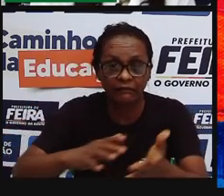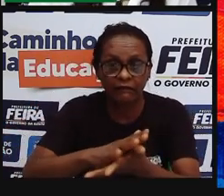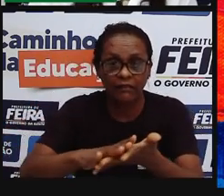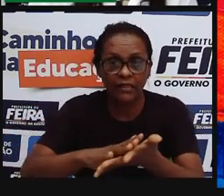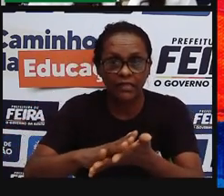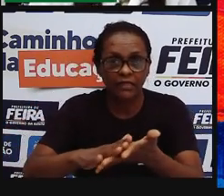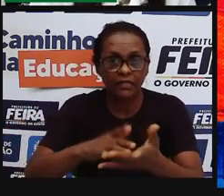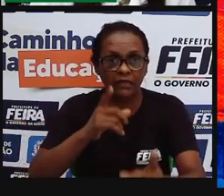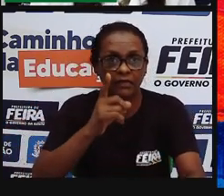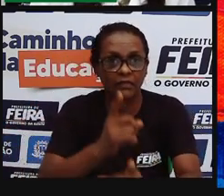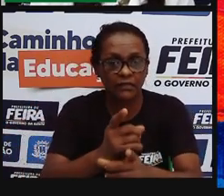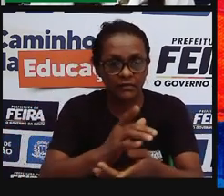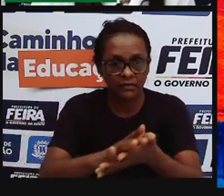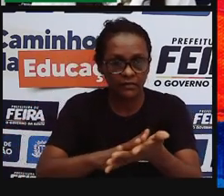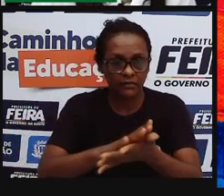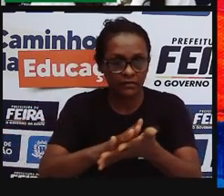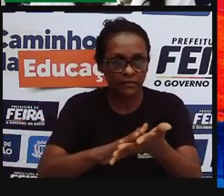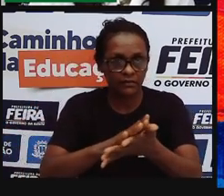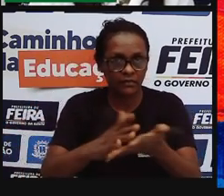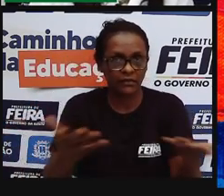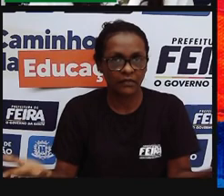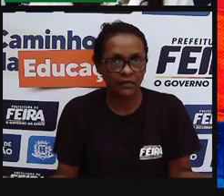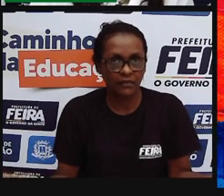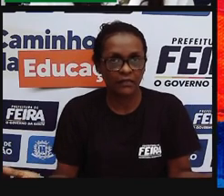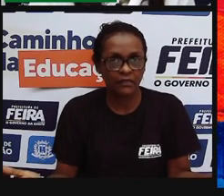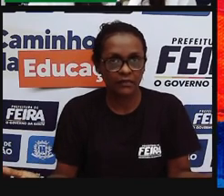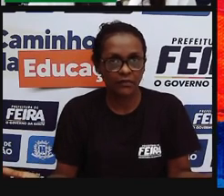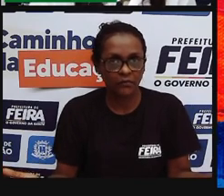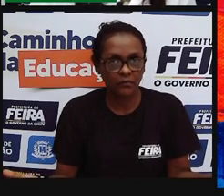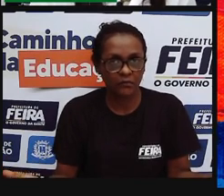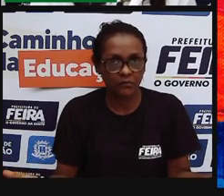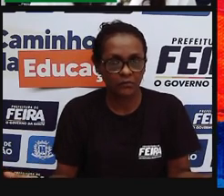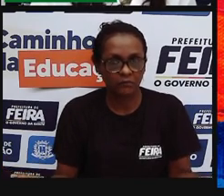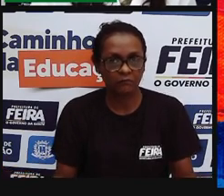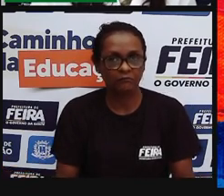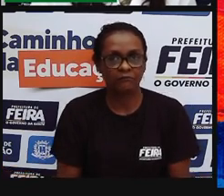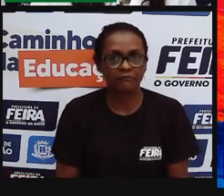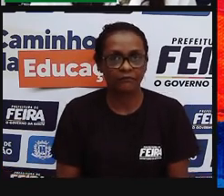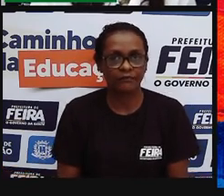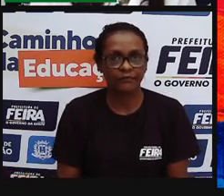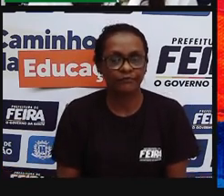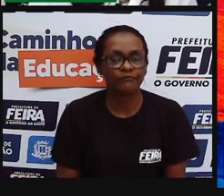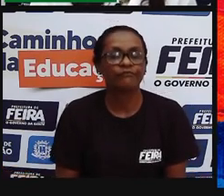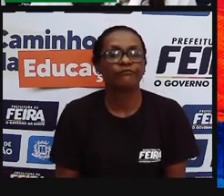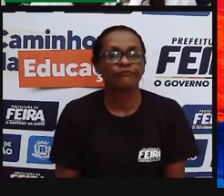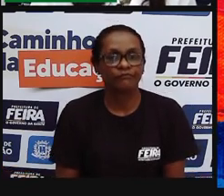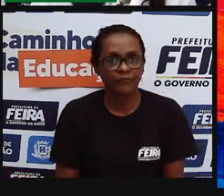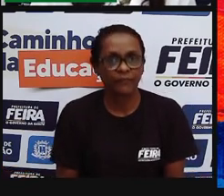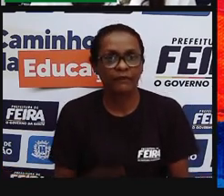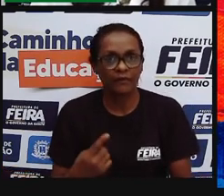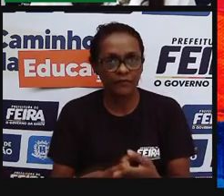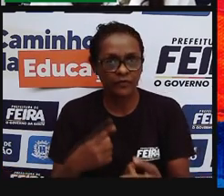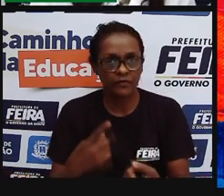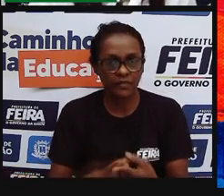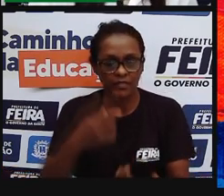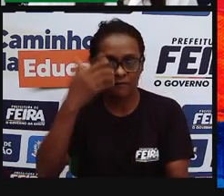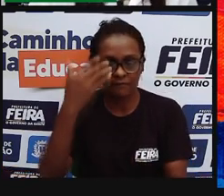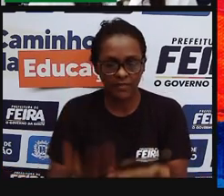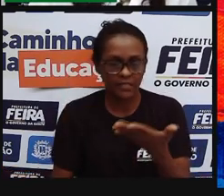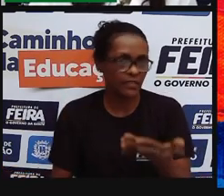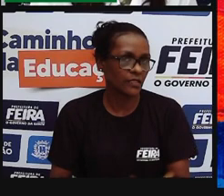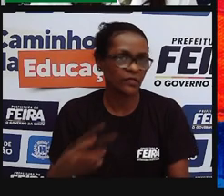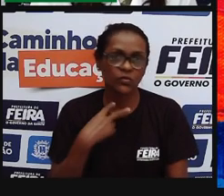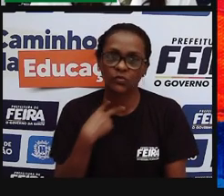natureza, toda essa riqueza desses biomas, desses ambientes, eles não se percam, né, e as próximas gerações,